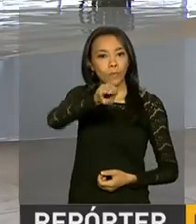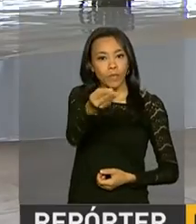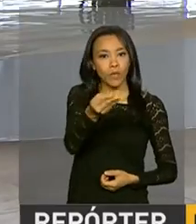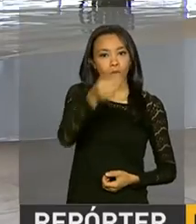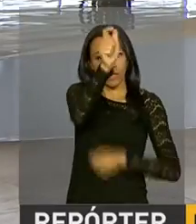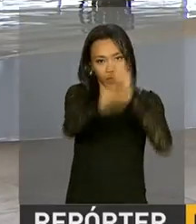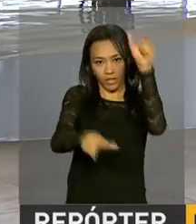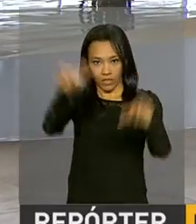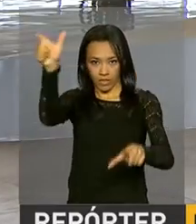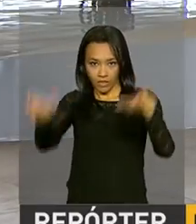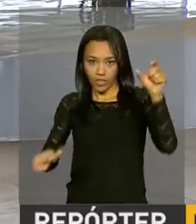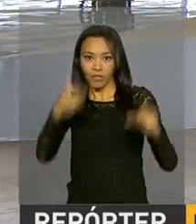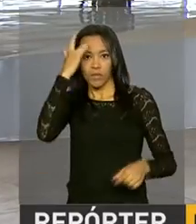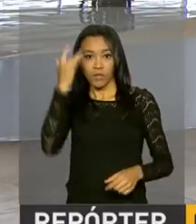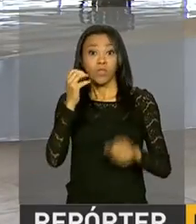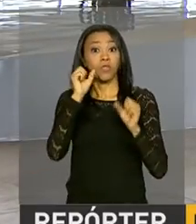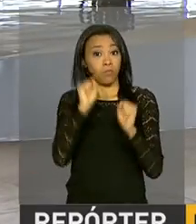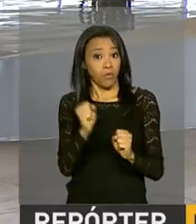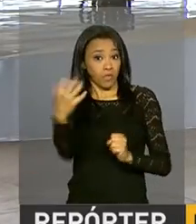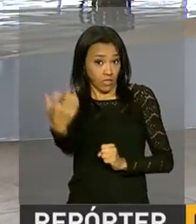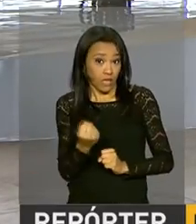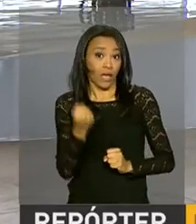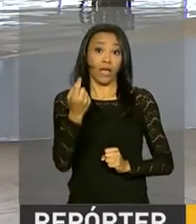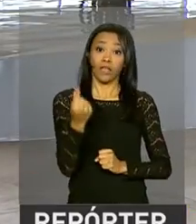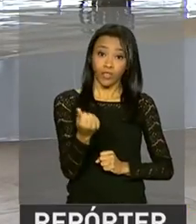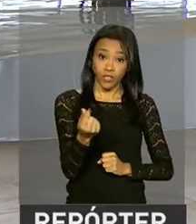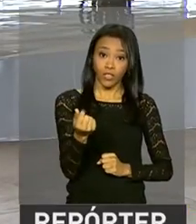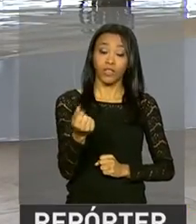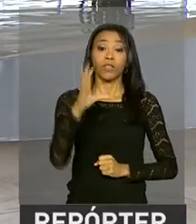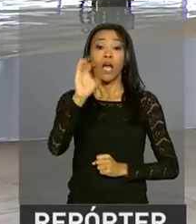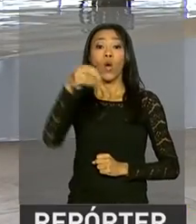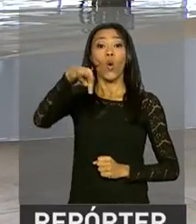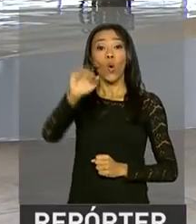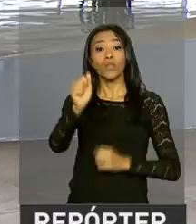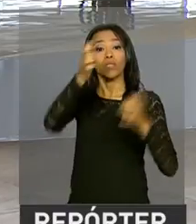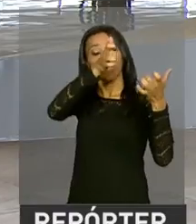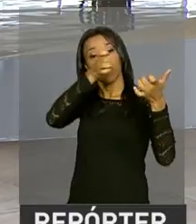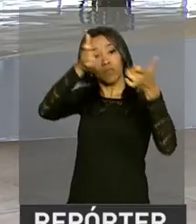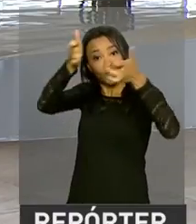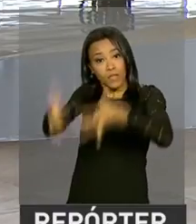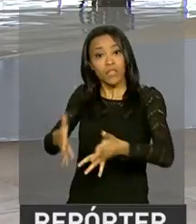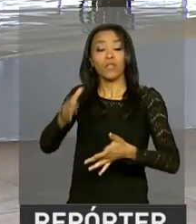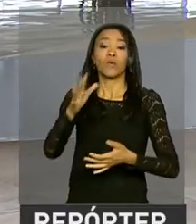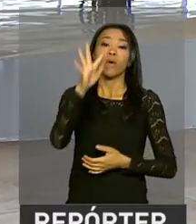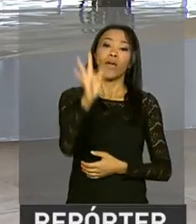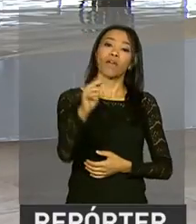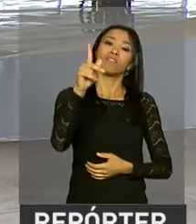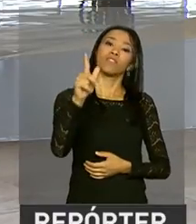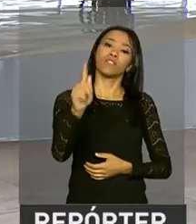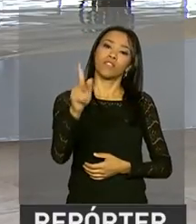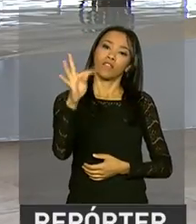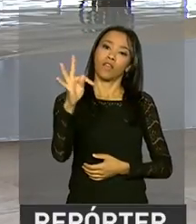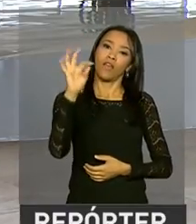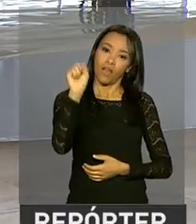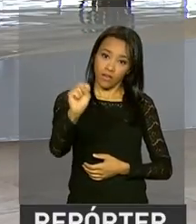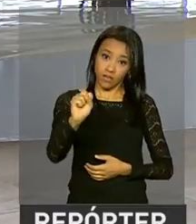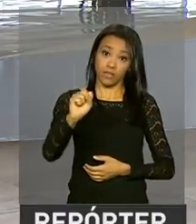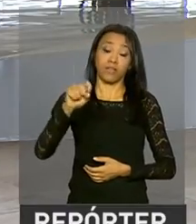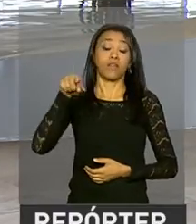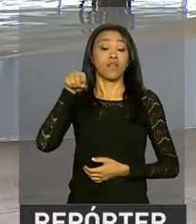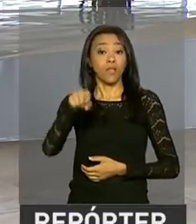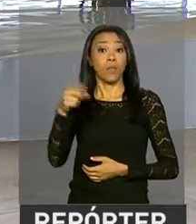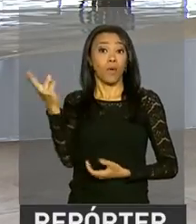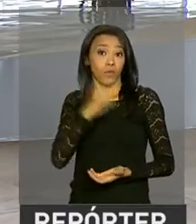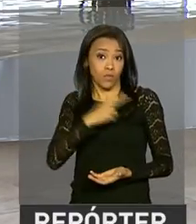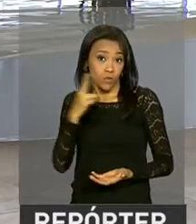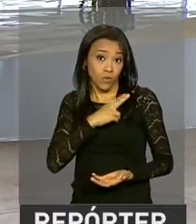trabalhadores que podem sacar dinheiro das contas inativas do FGTS nesse primeiro lote. Para agilizar